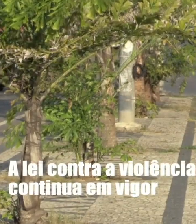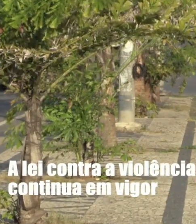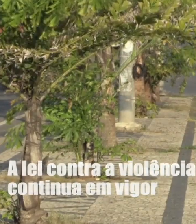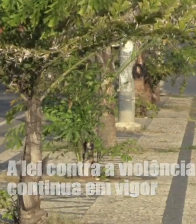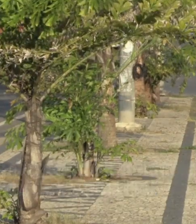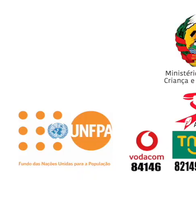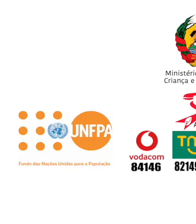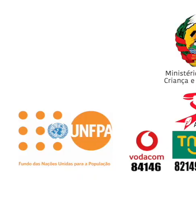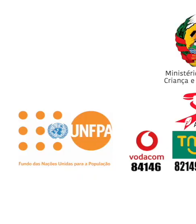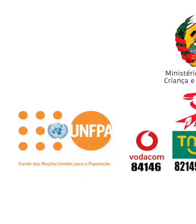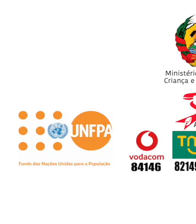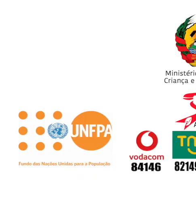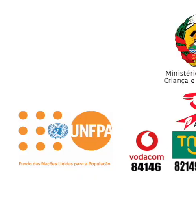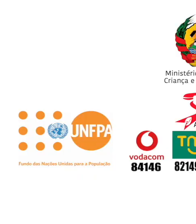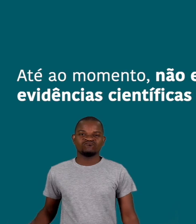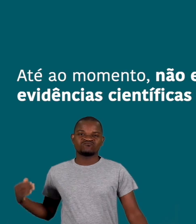-19.